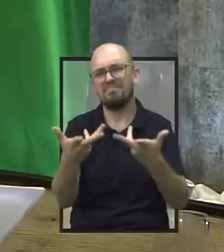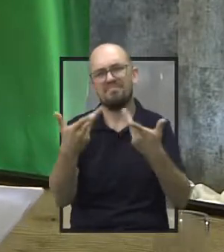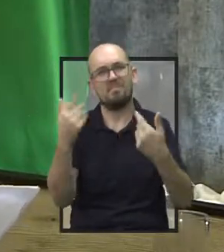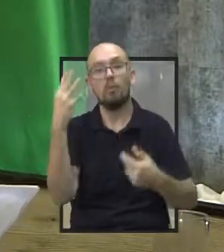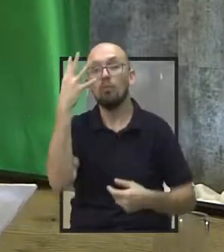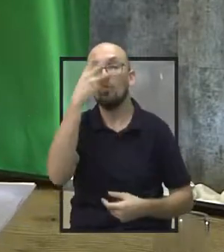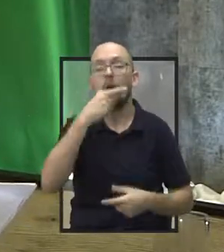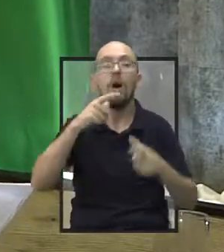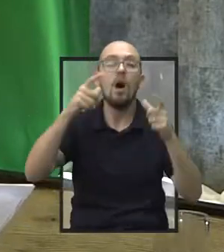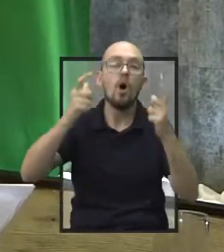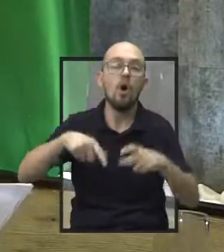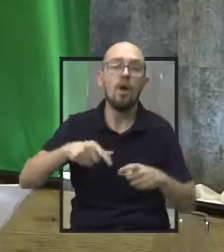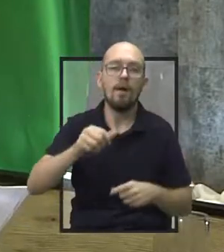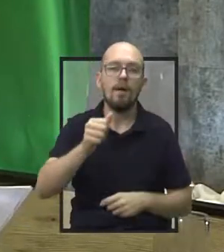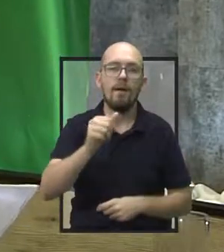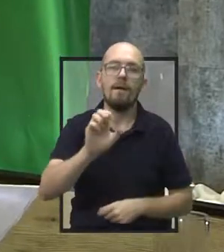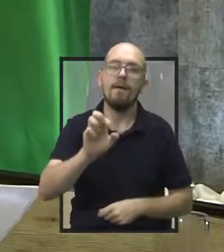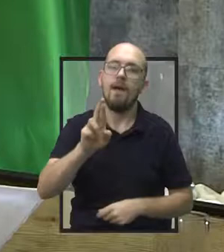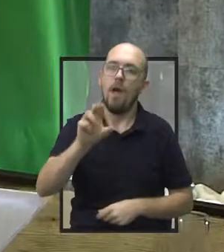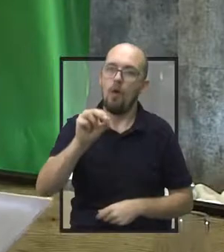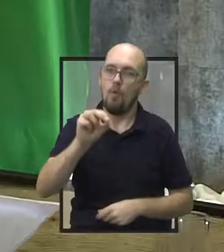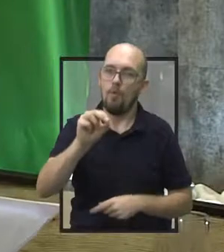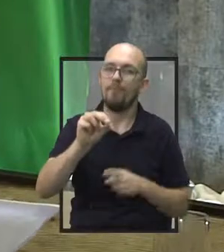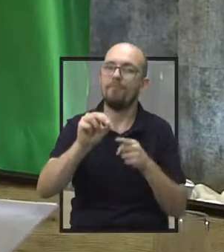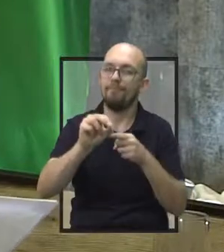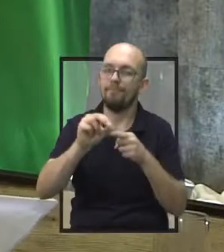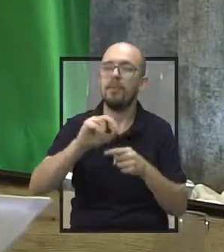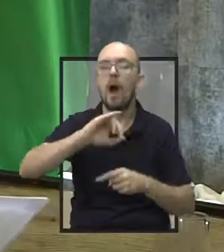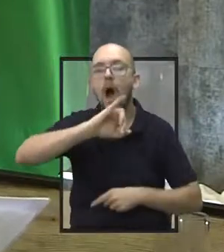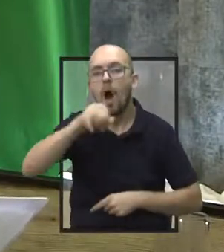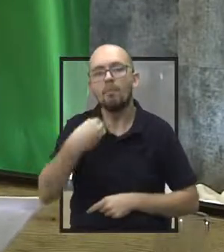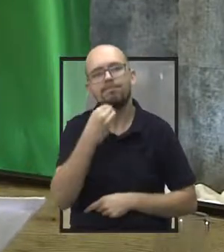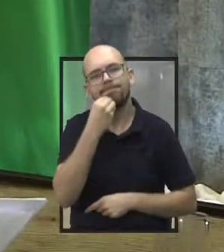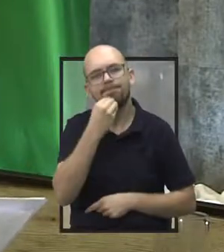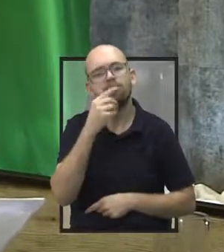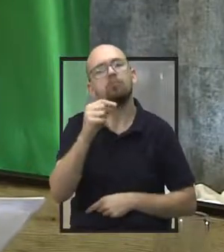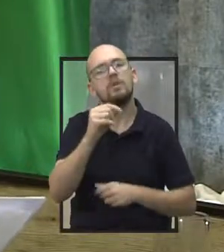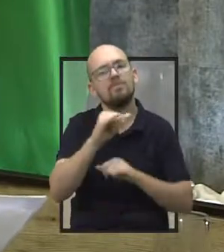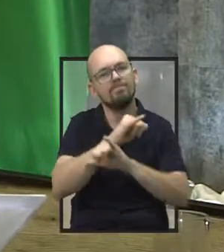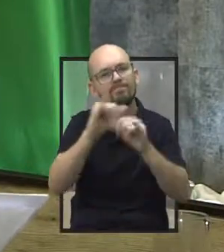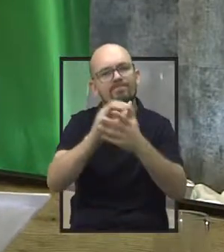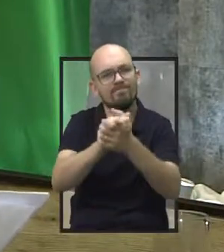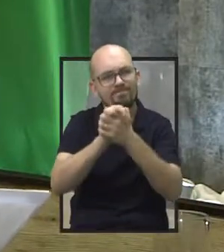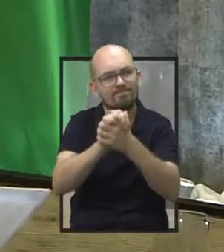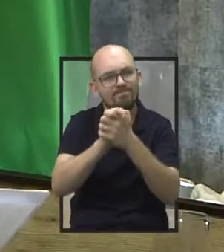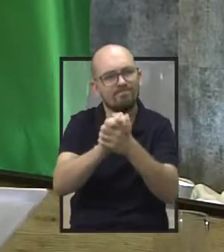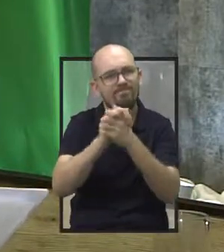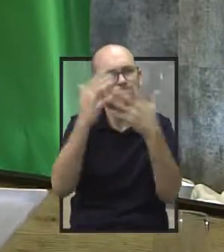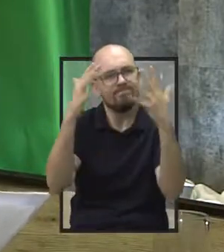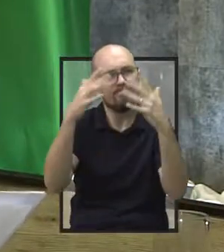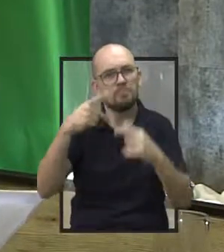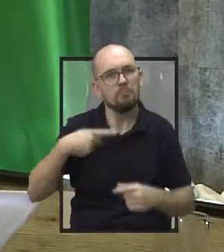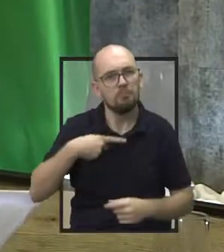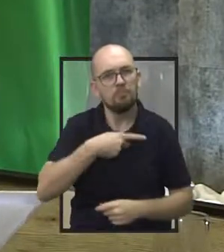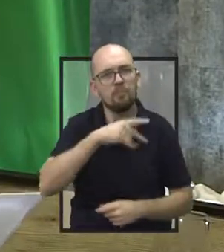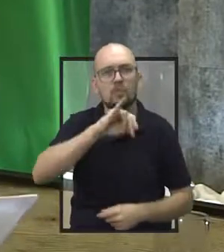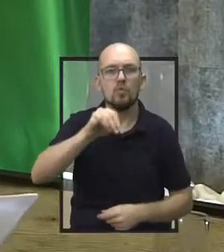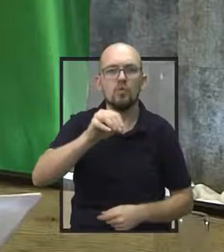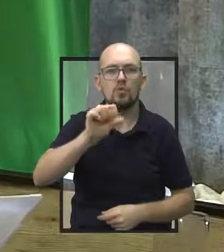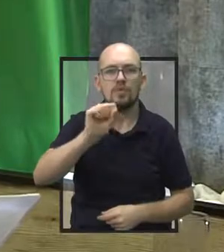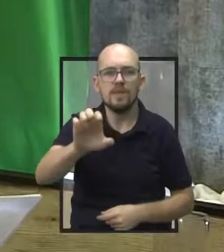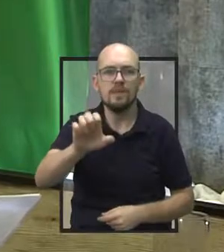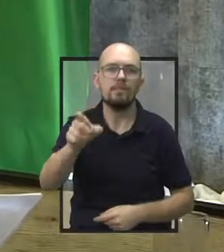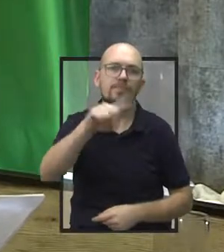bonito no Aeroclube. E eu aproveito essa oportunidade para parabenizar o pastor José Garcia, pastora Janete Garcia,